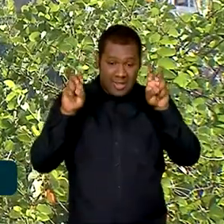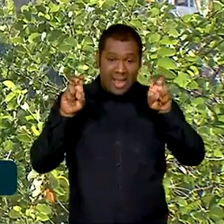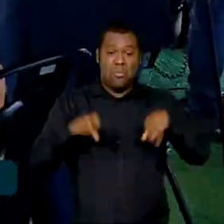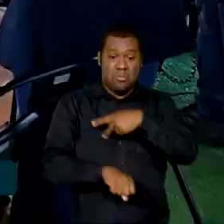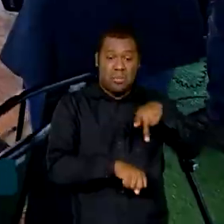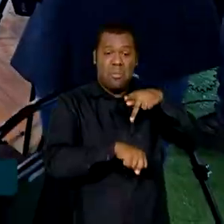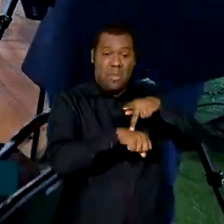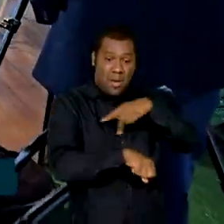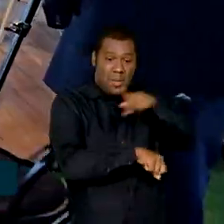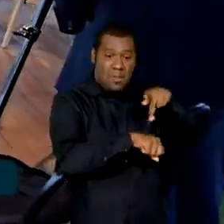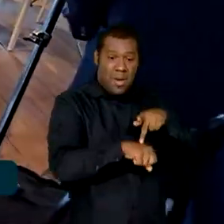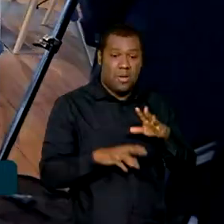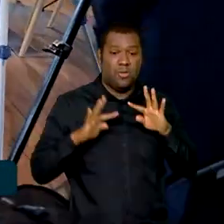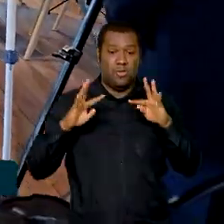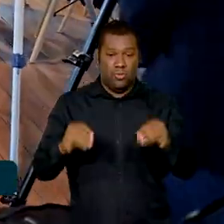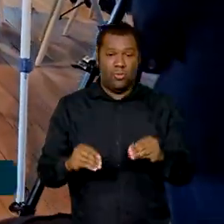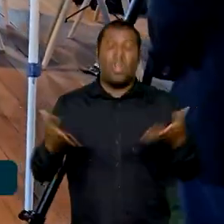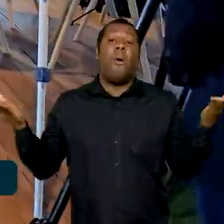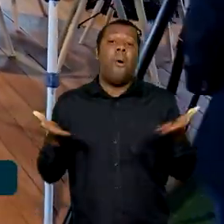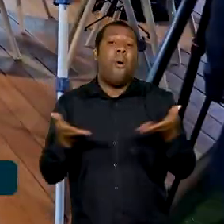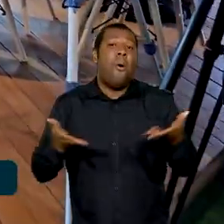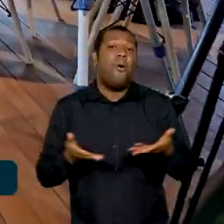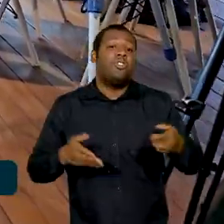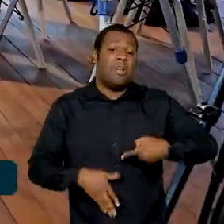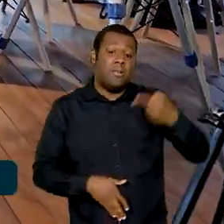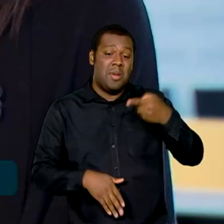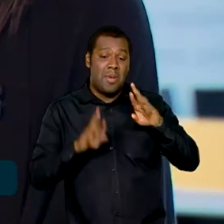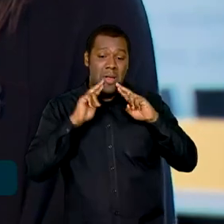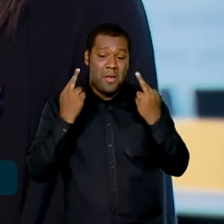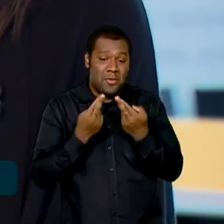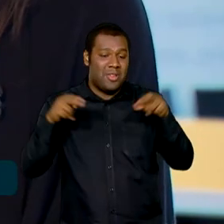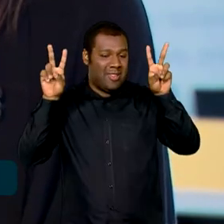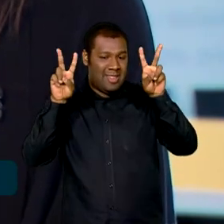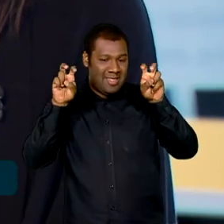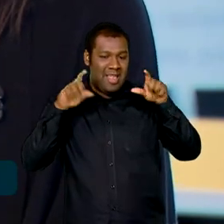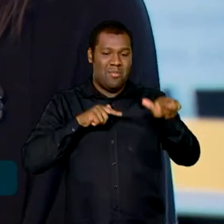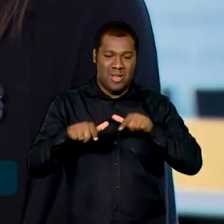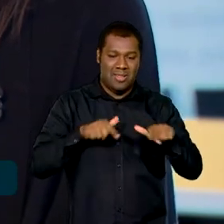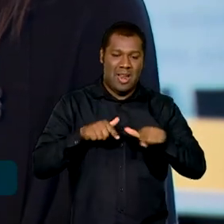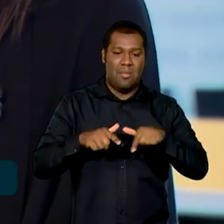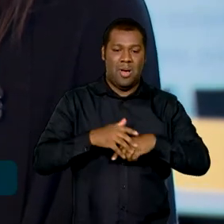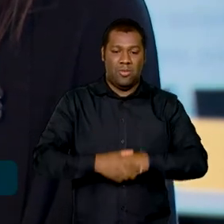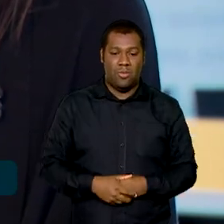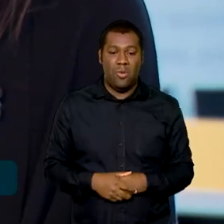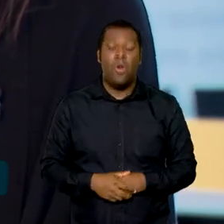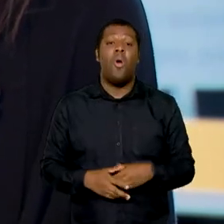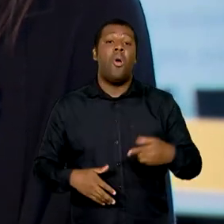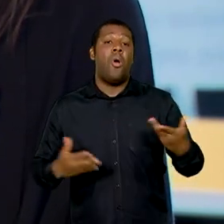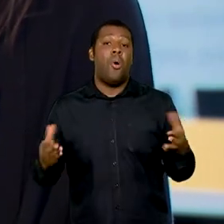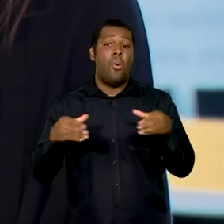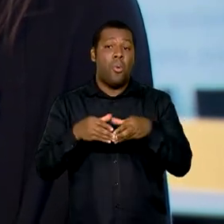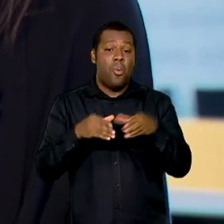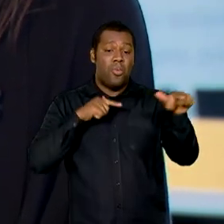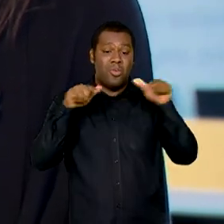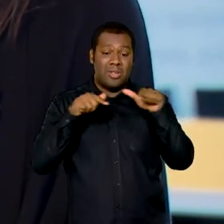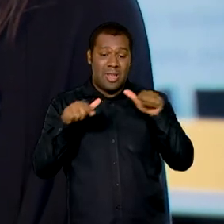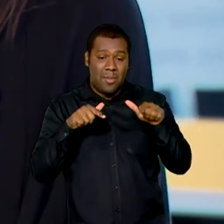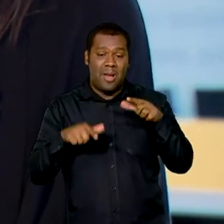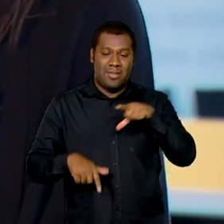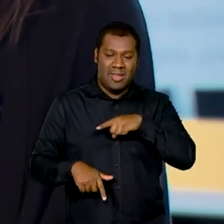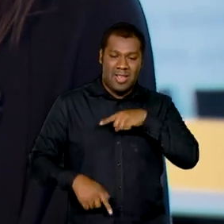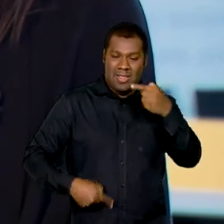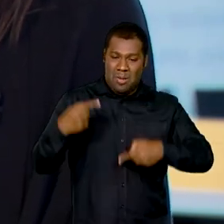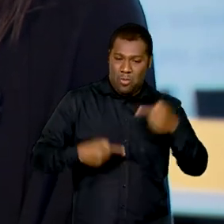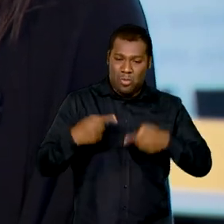sobre emprego se reuniu para a primeira reunião temática. Especificamente para o grupo de trabalho sobre emprego é um repositório de políticas